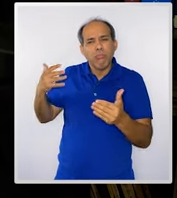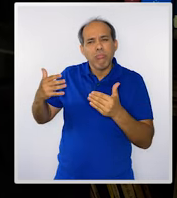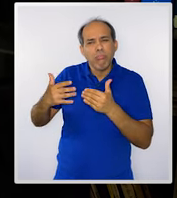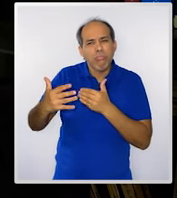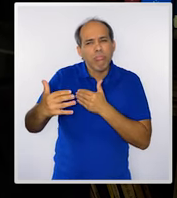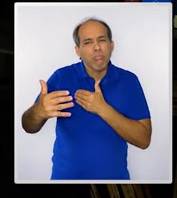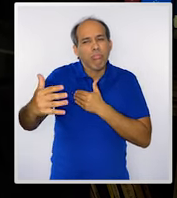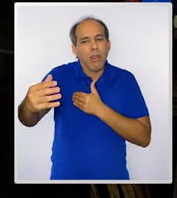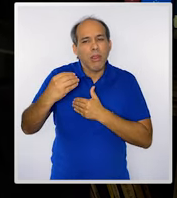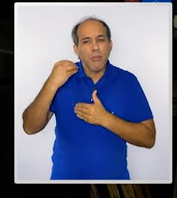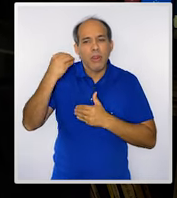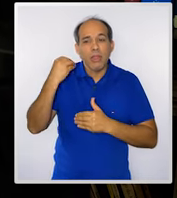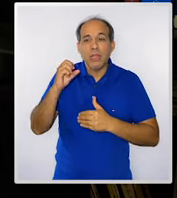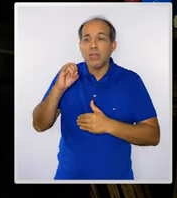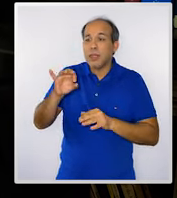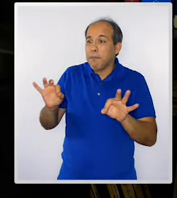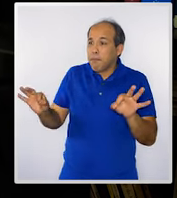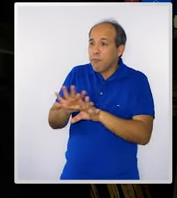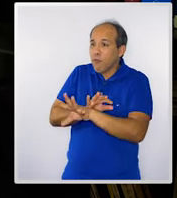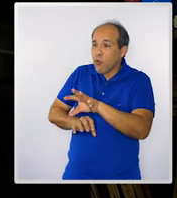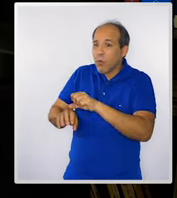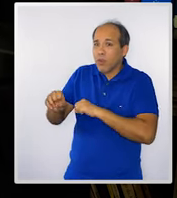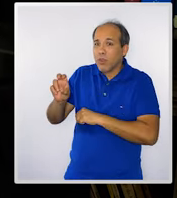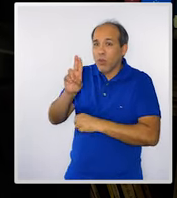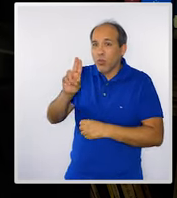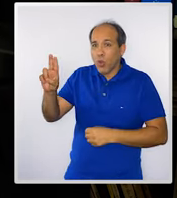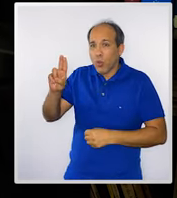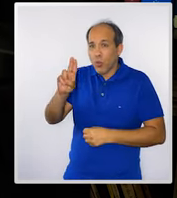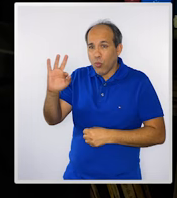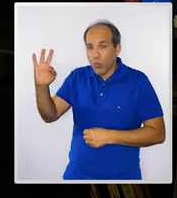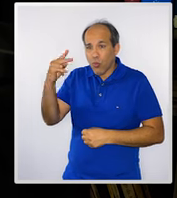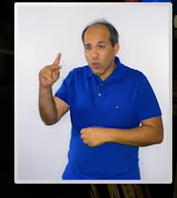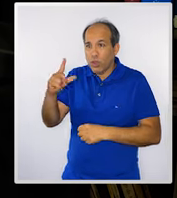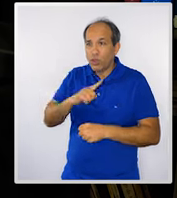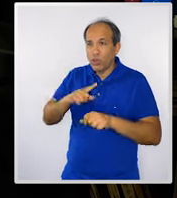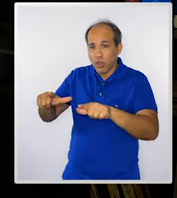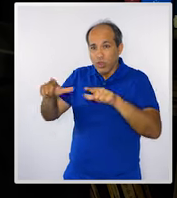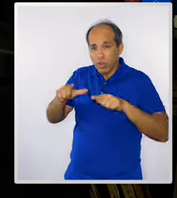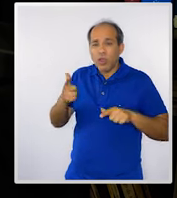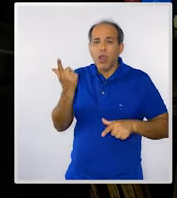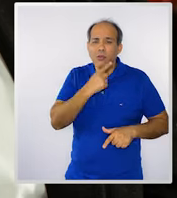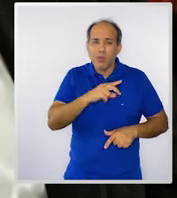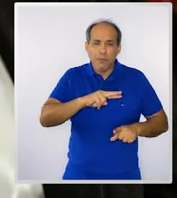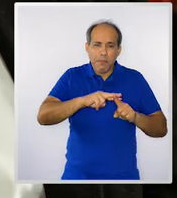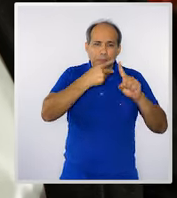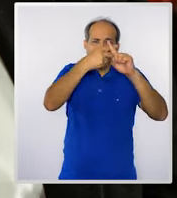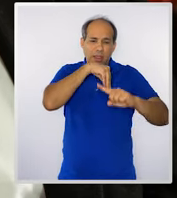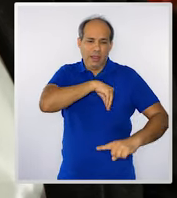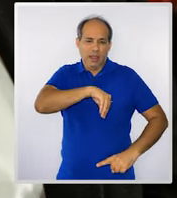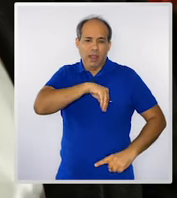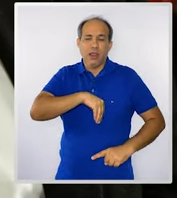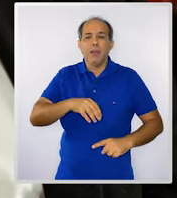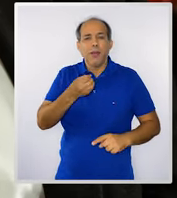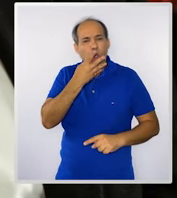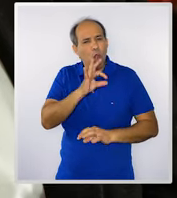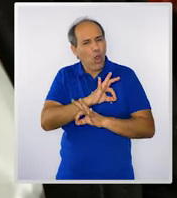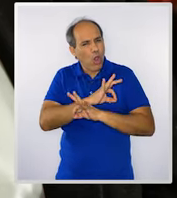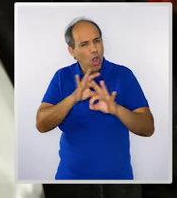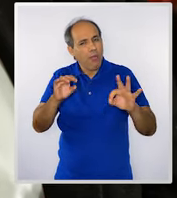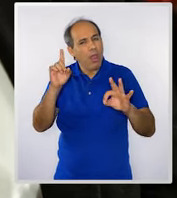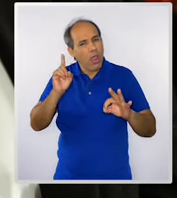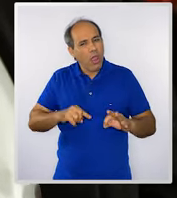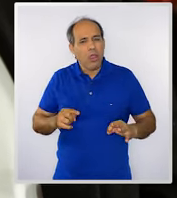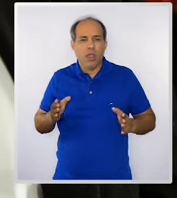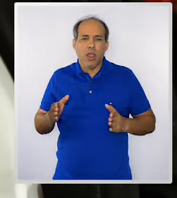especializações feitas pela Universidade Federal Fluminense, têm uma melhor remuneração. Muito bom, Jordi. Esse é o